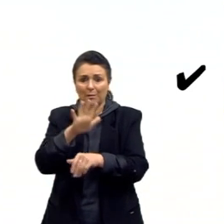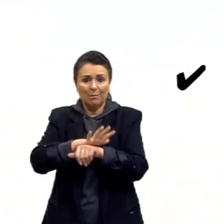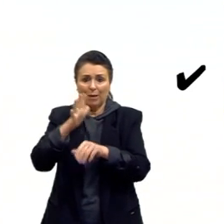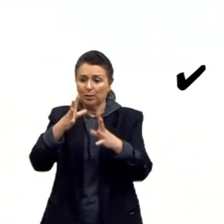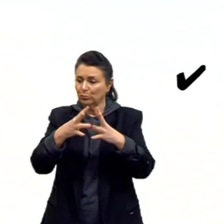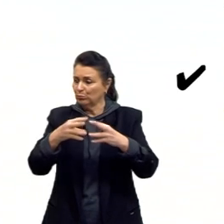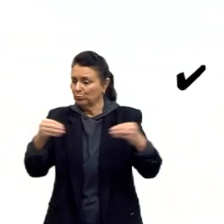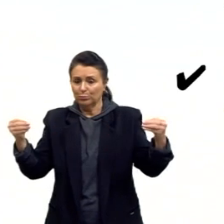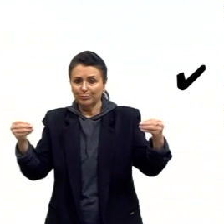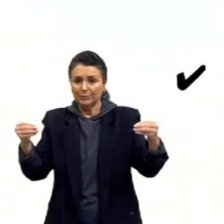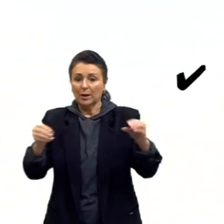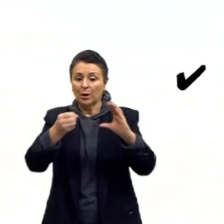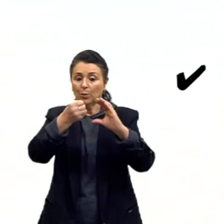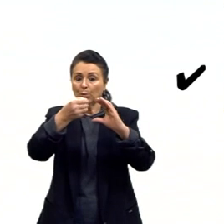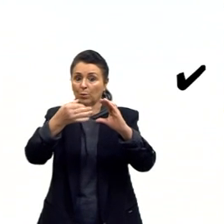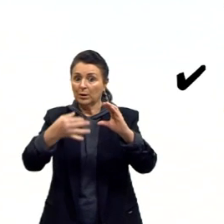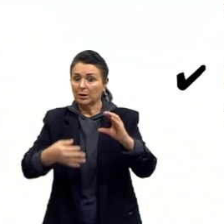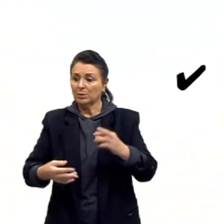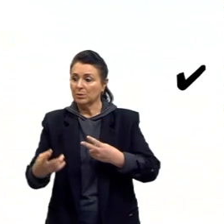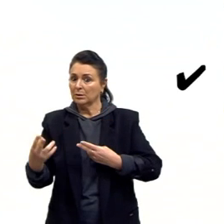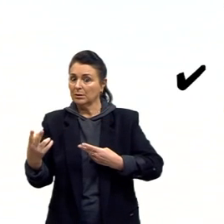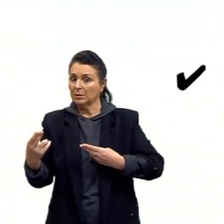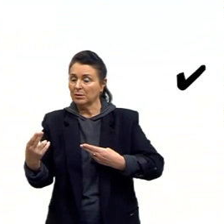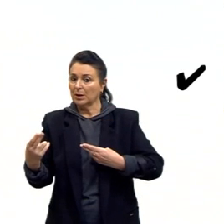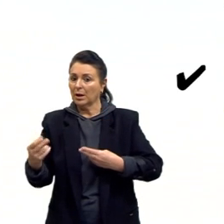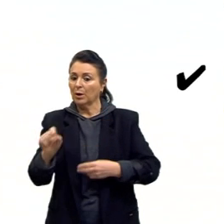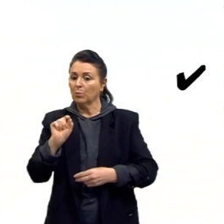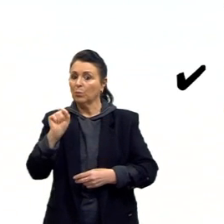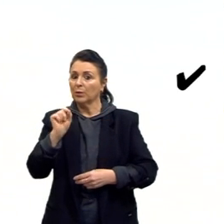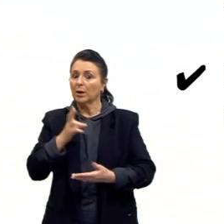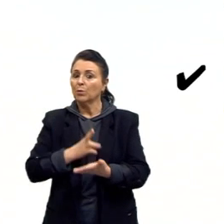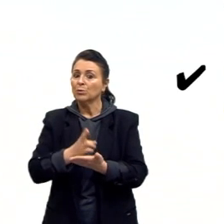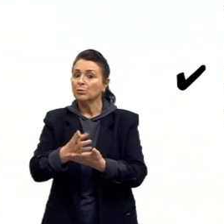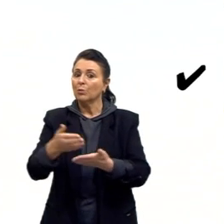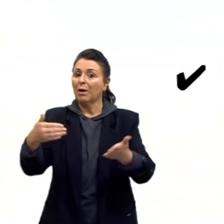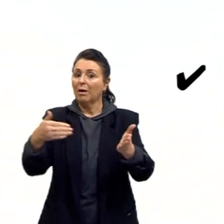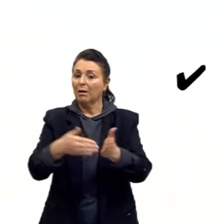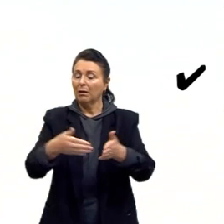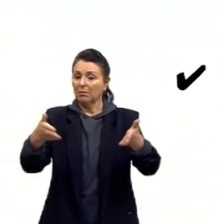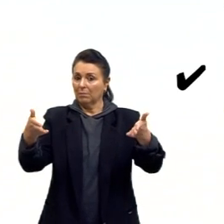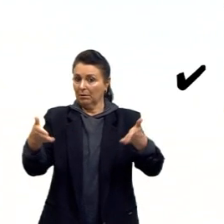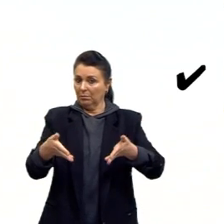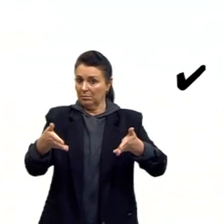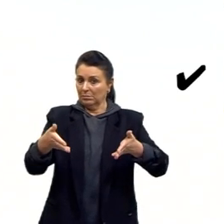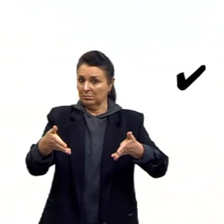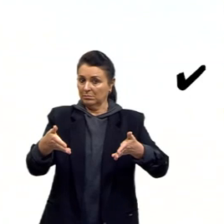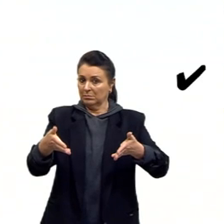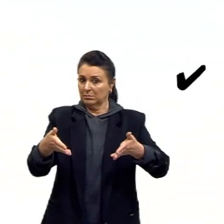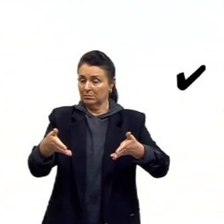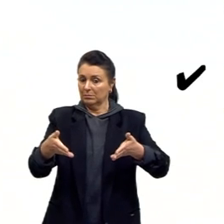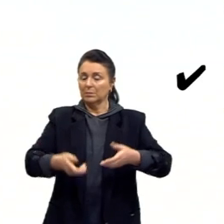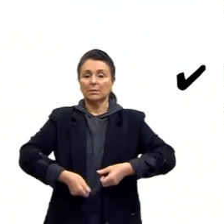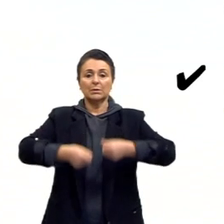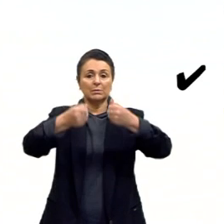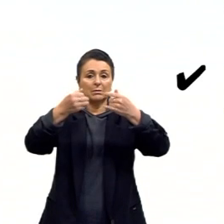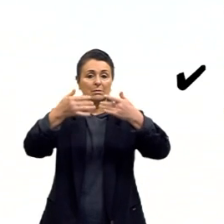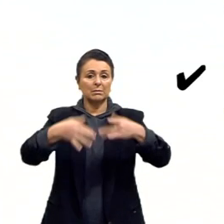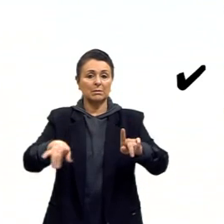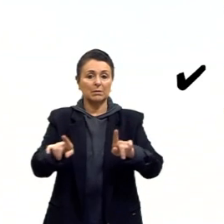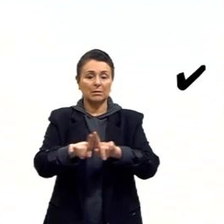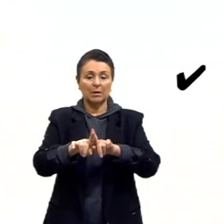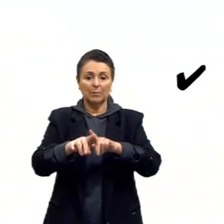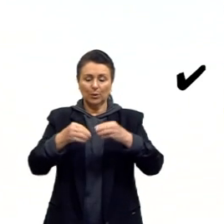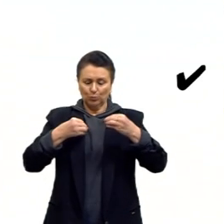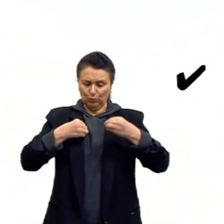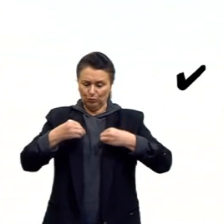semelhantes aos seres viventes atuais. Então, isso explica. Também, órgãos